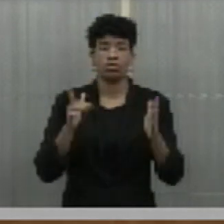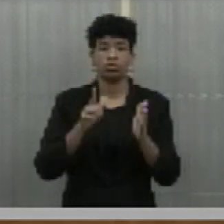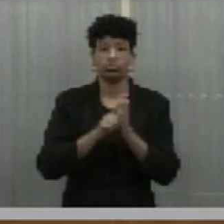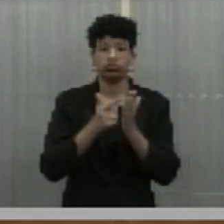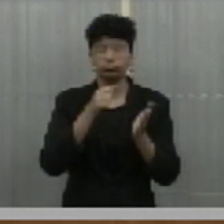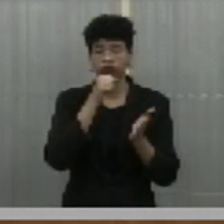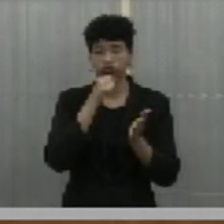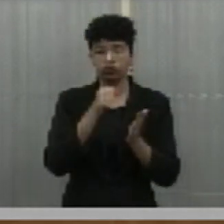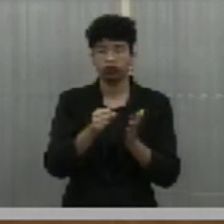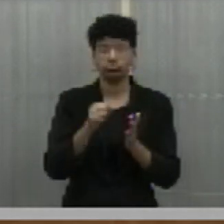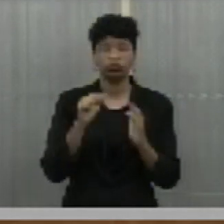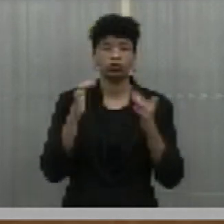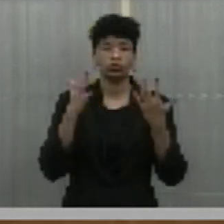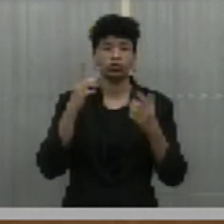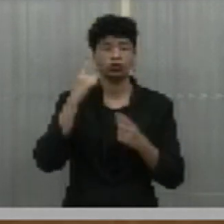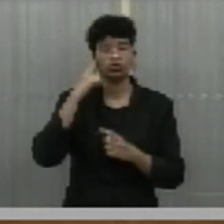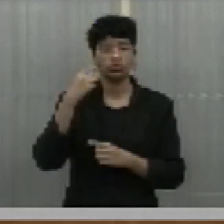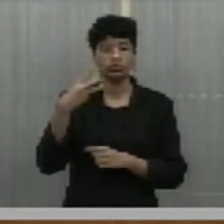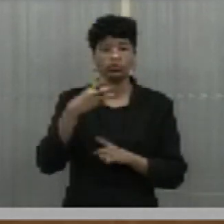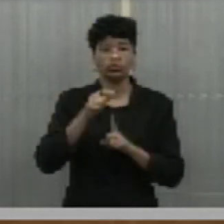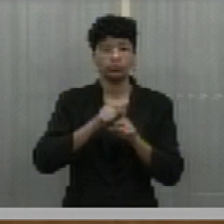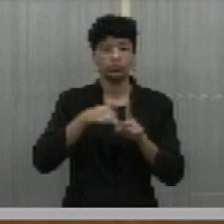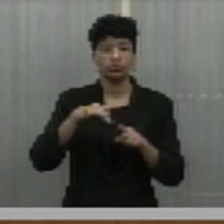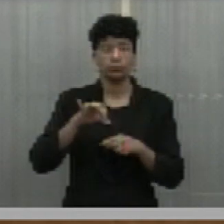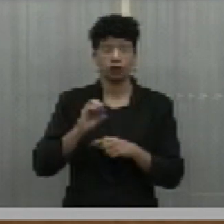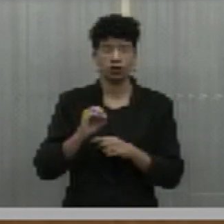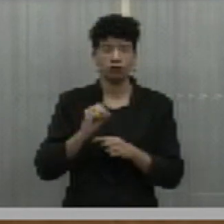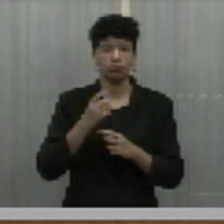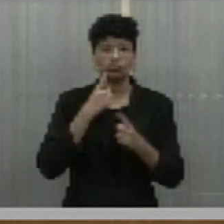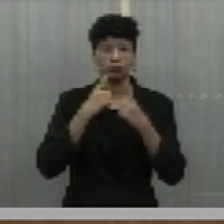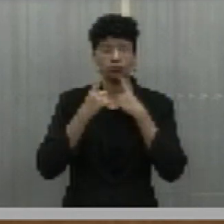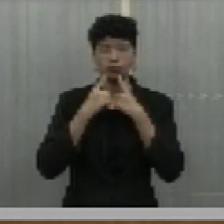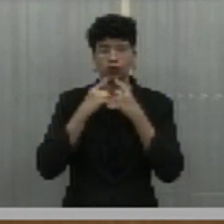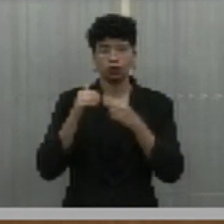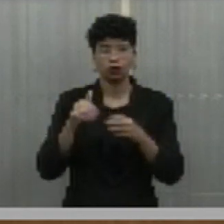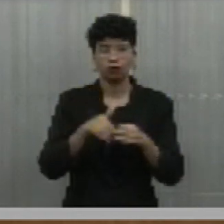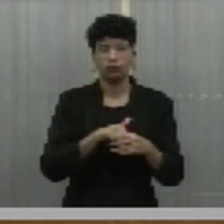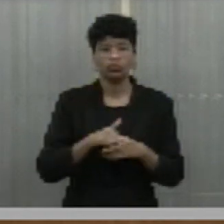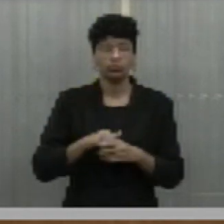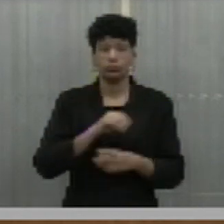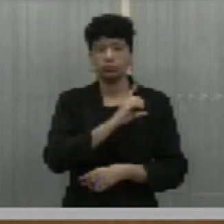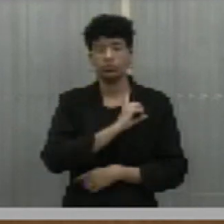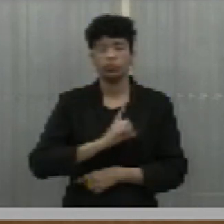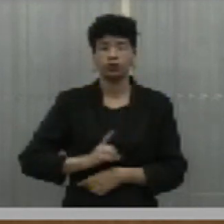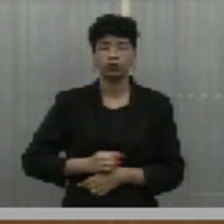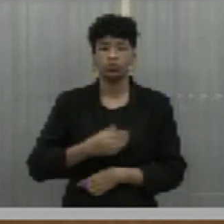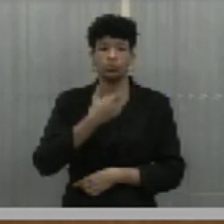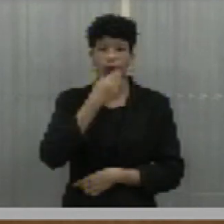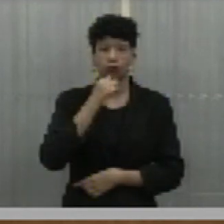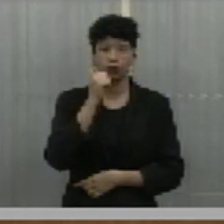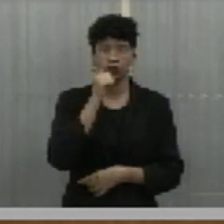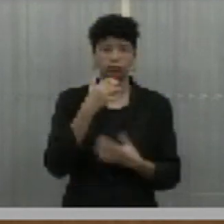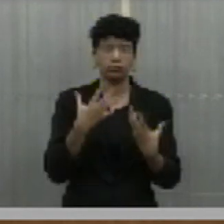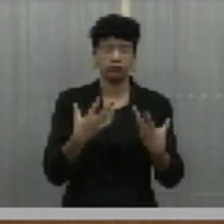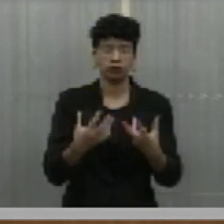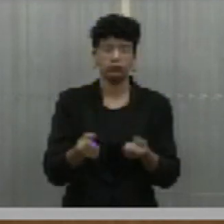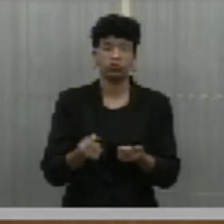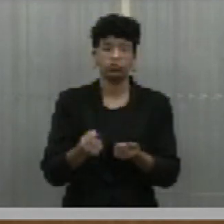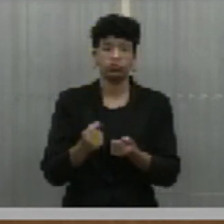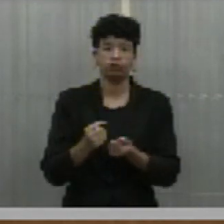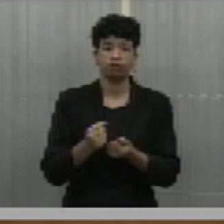comemorado no dia 3 de maio. Em discussão, em votação, deputadas e deputados que aprovam,